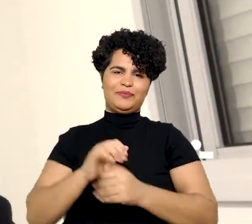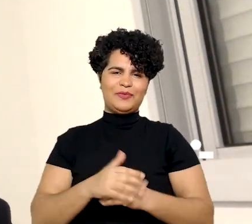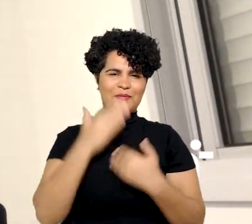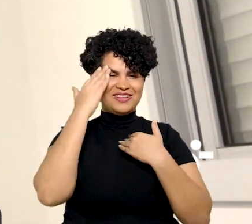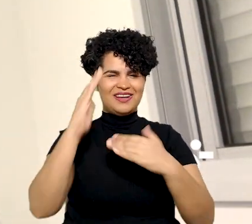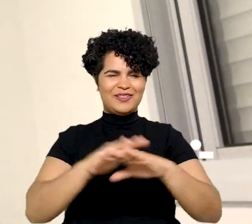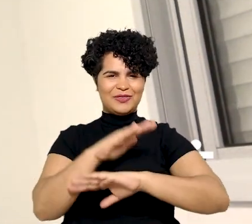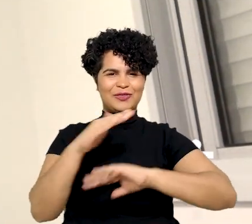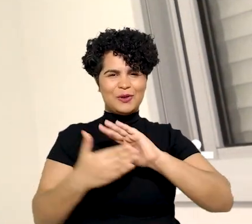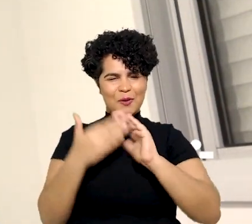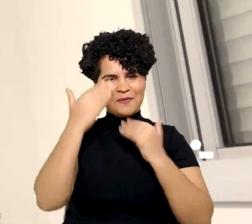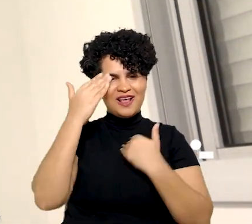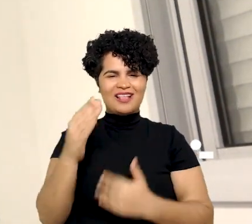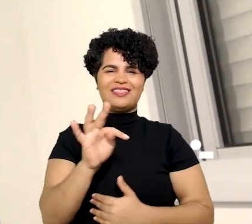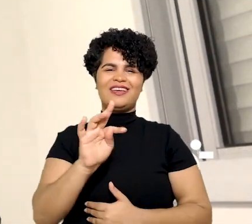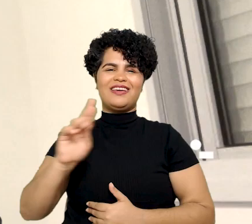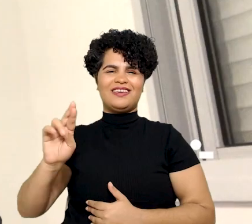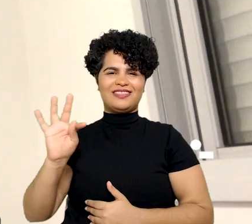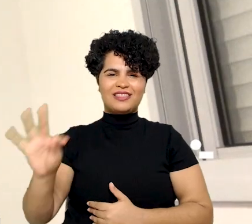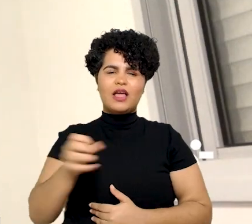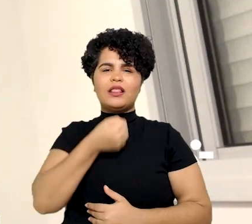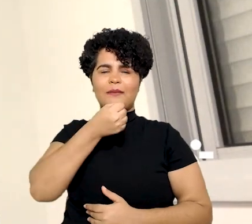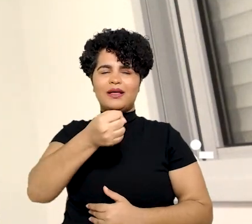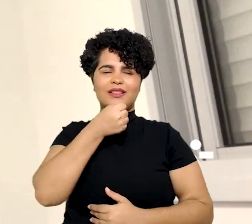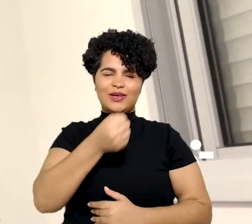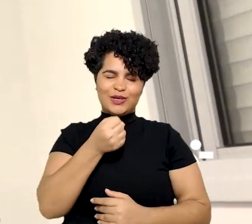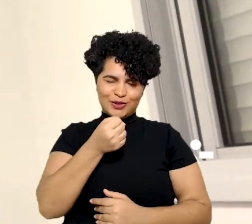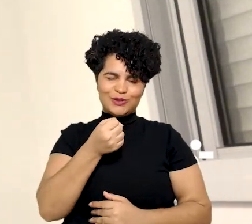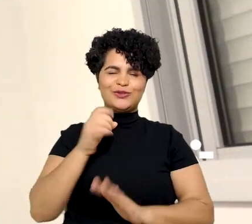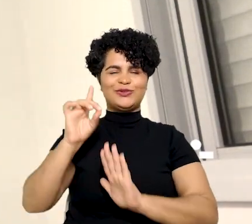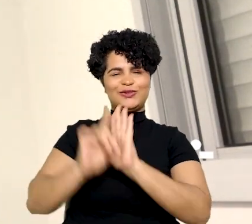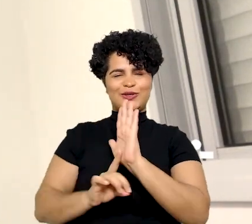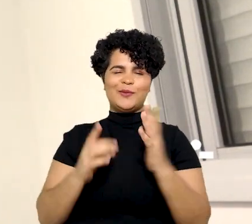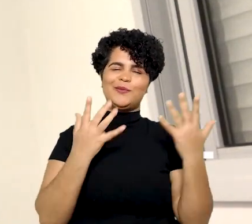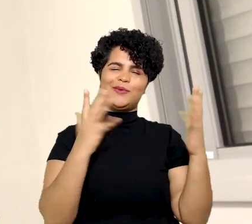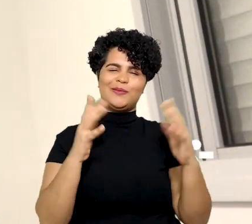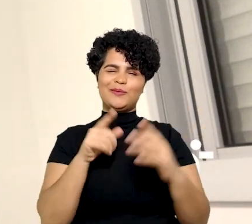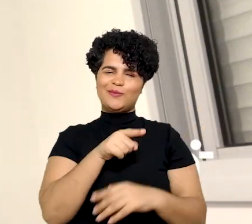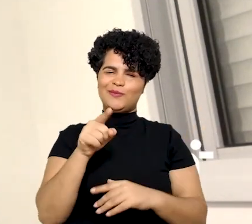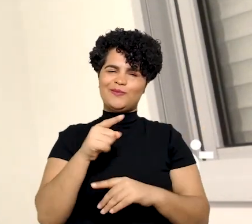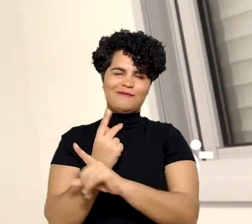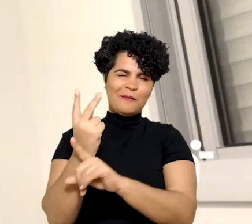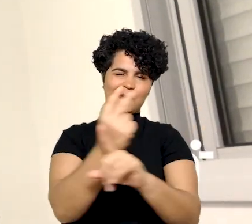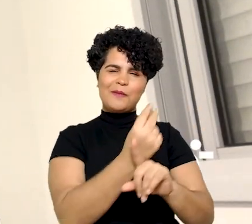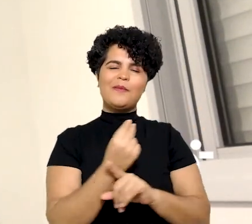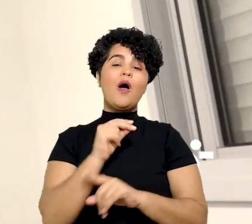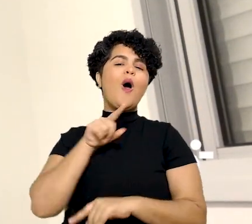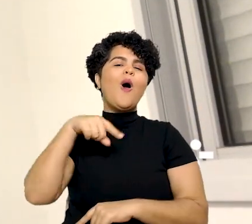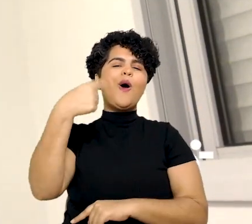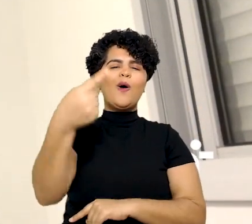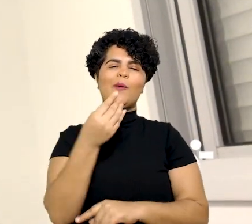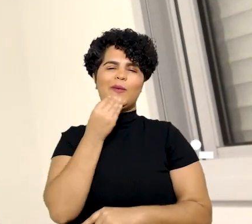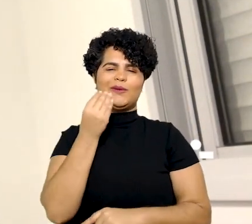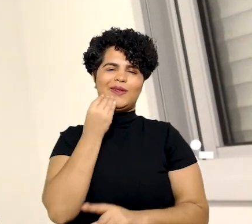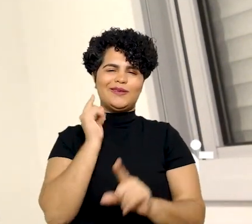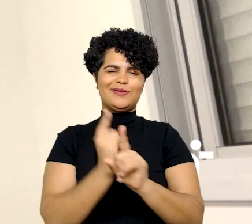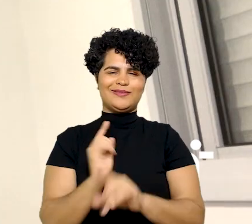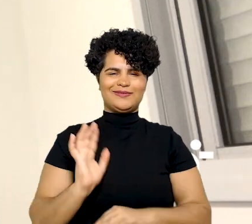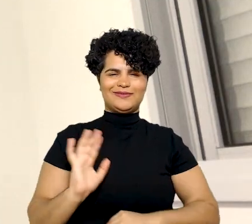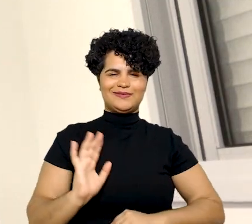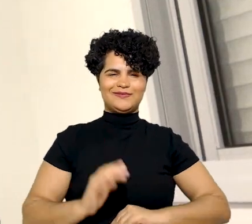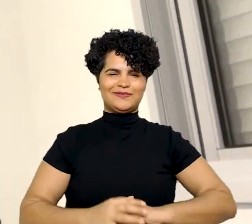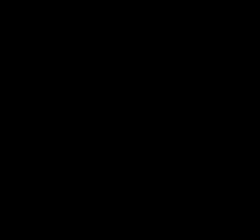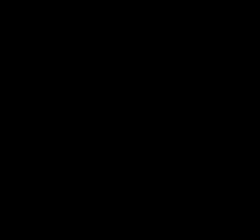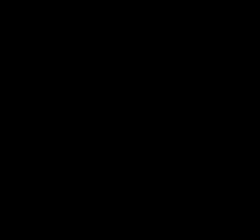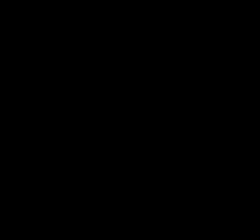obrigado a todos, agradeço o convite do TRT da Segunda Região para participar do projeto debatendo o direito, sucesso a todos e até uma próxima